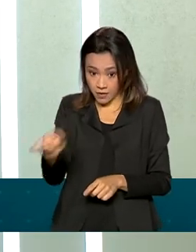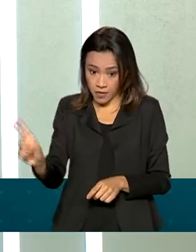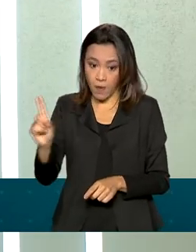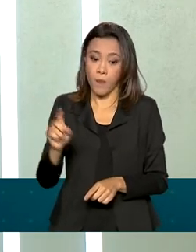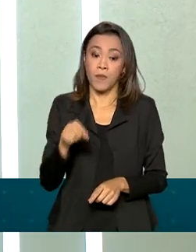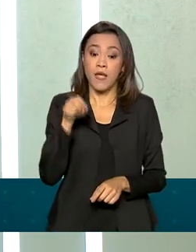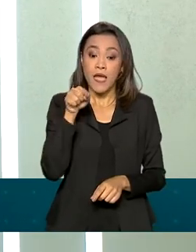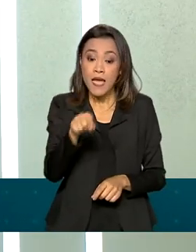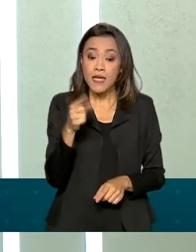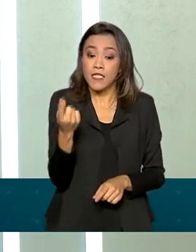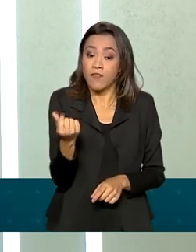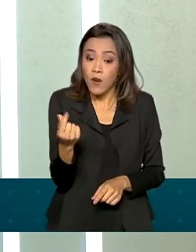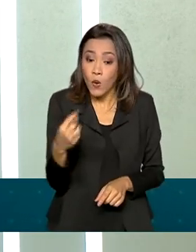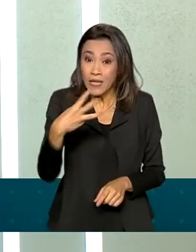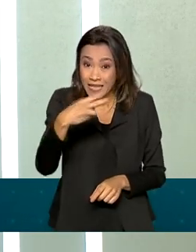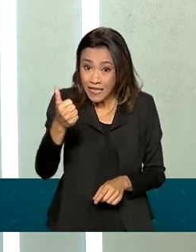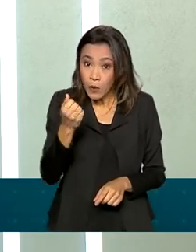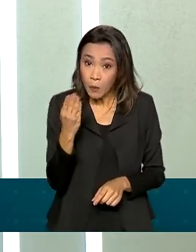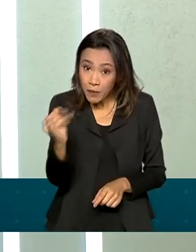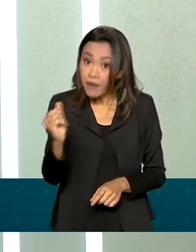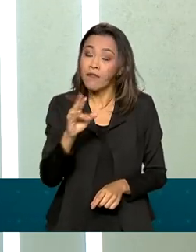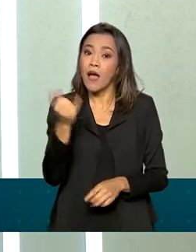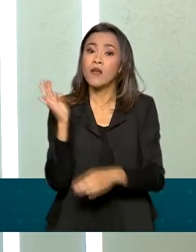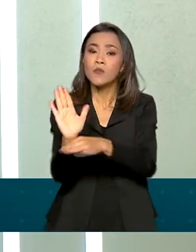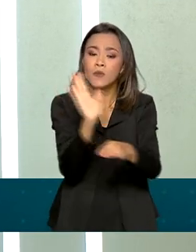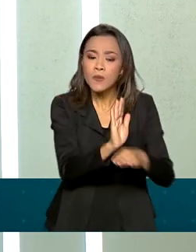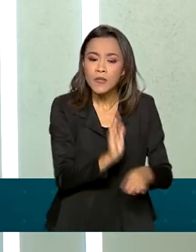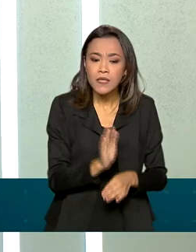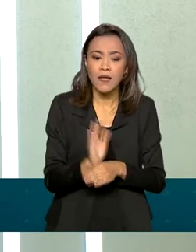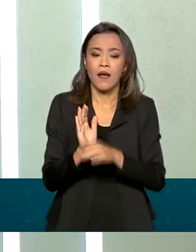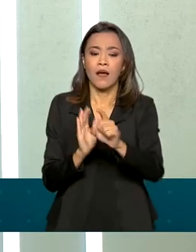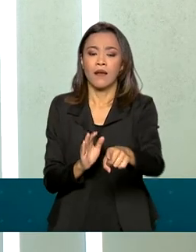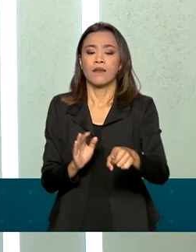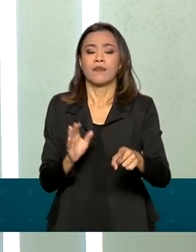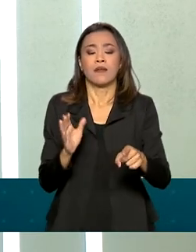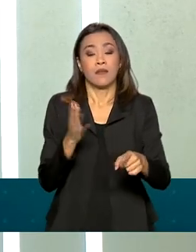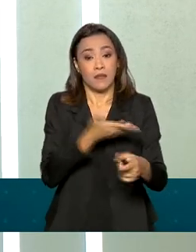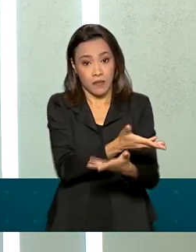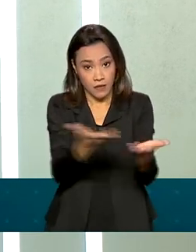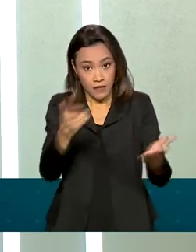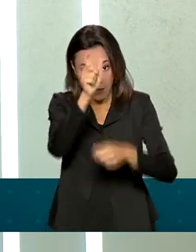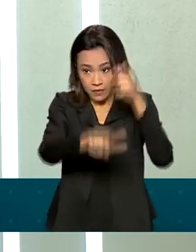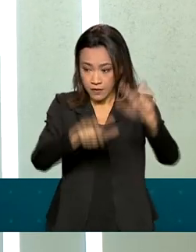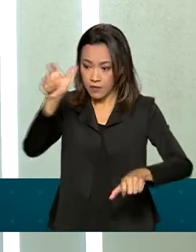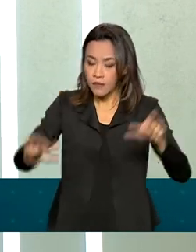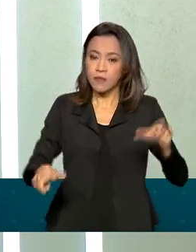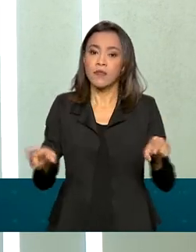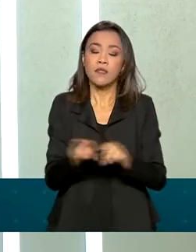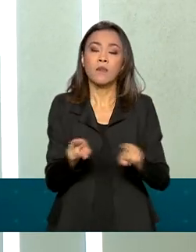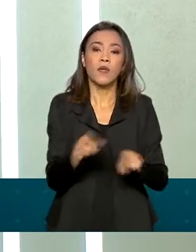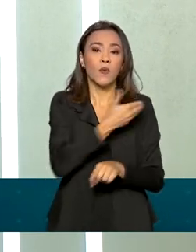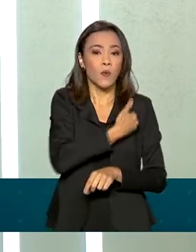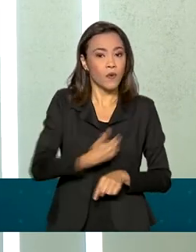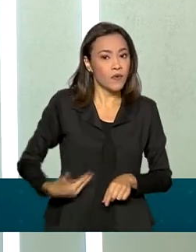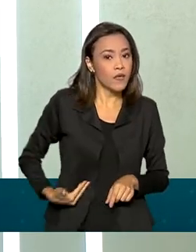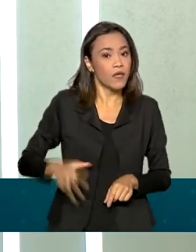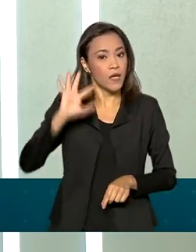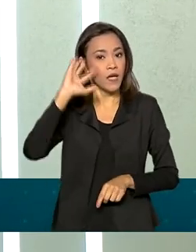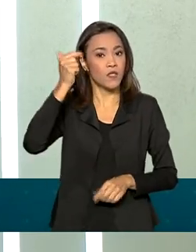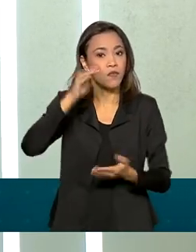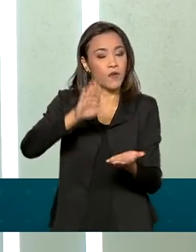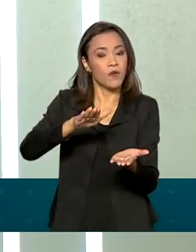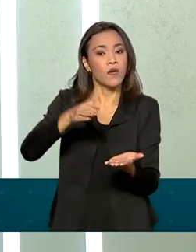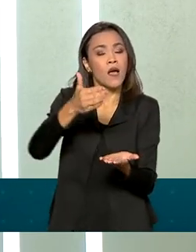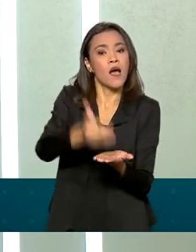beneficiar cerca de 31 milhões de pessoas. Além disso, o governo também resolveu antecipar a